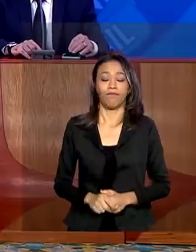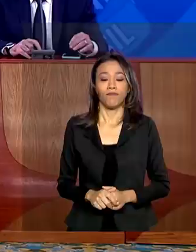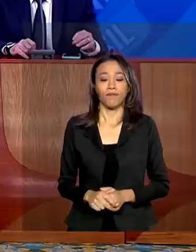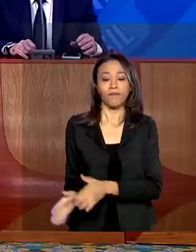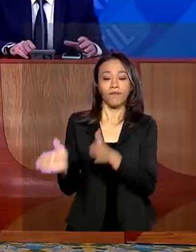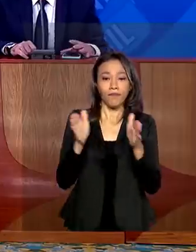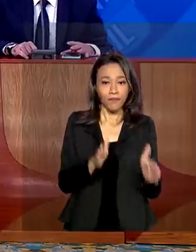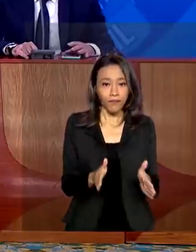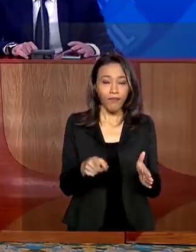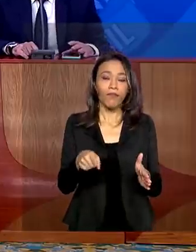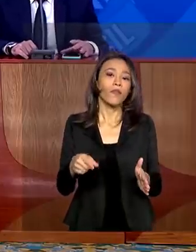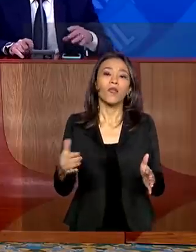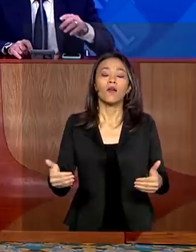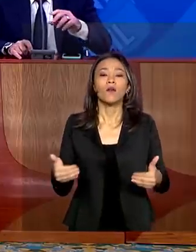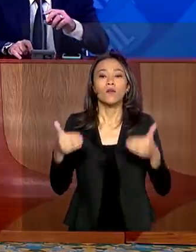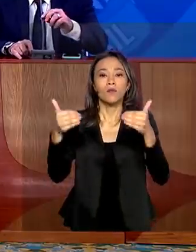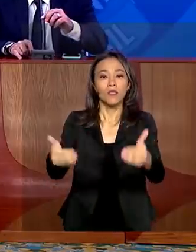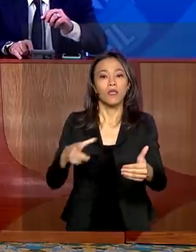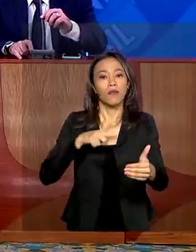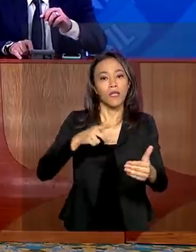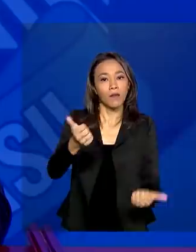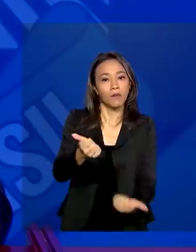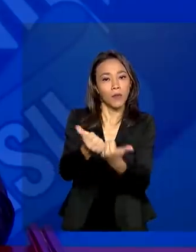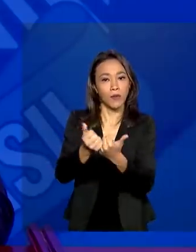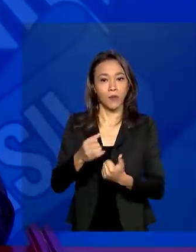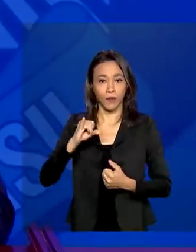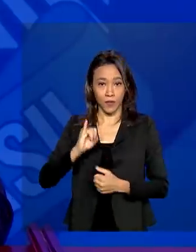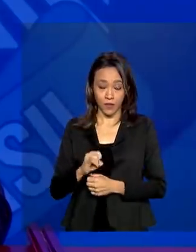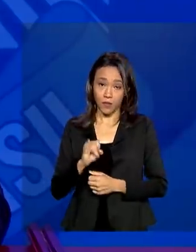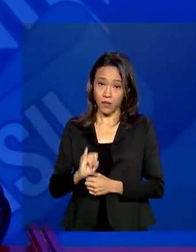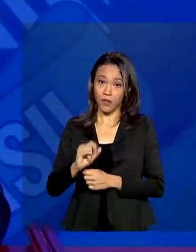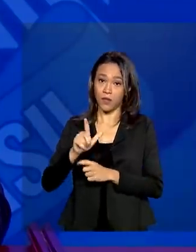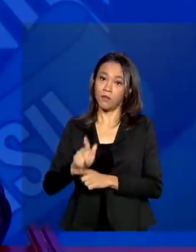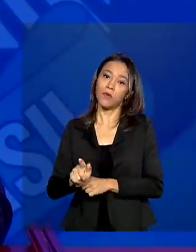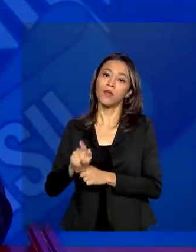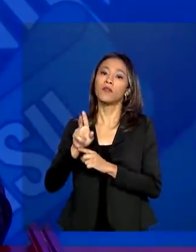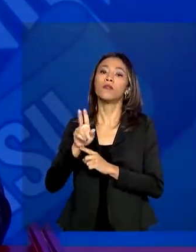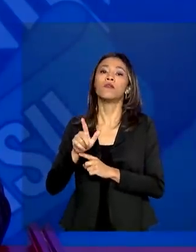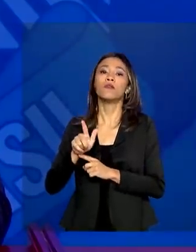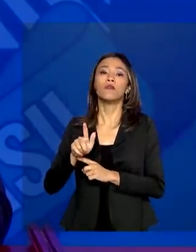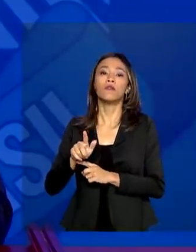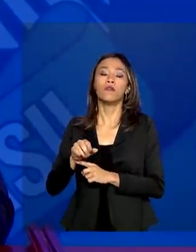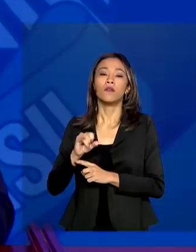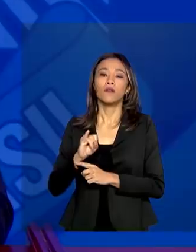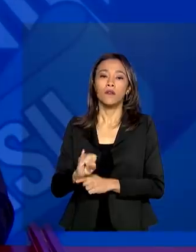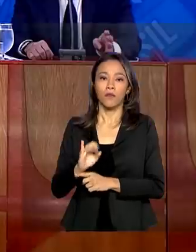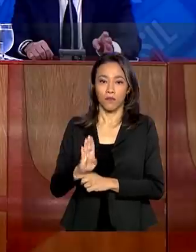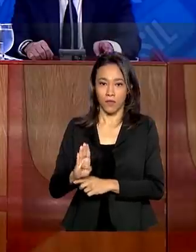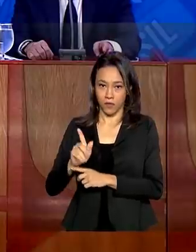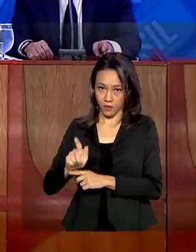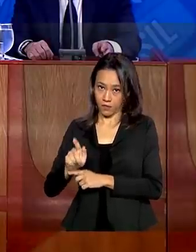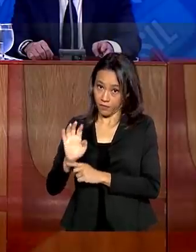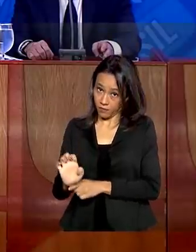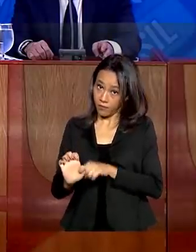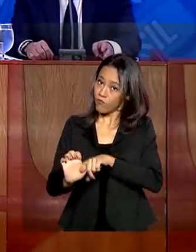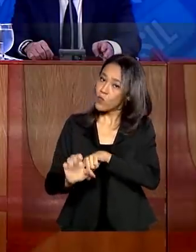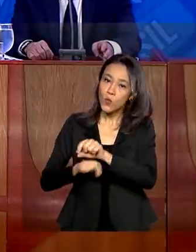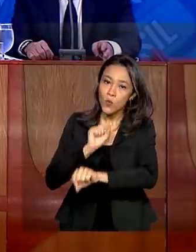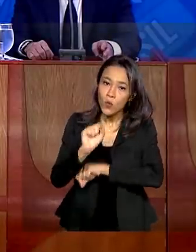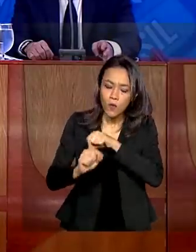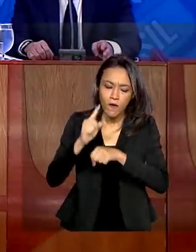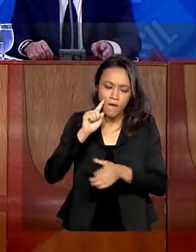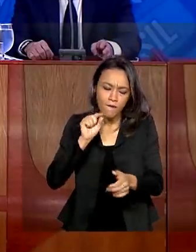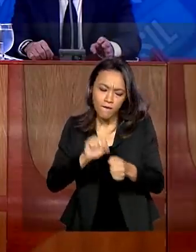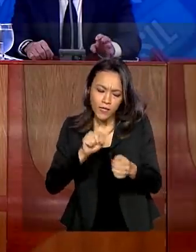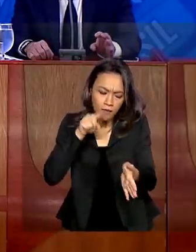O Ministério vai contar com o apoio do IBGE, Instituto Brasileiro de Geografia e Estatística, para fazer testes e